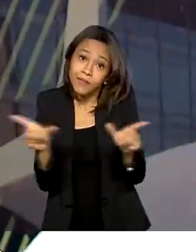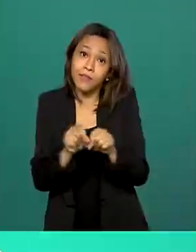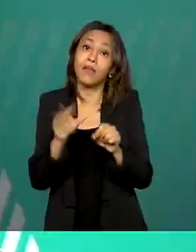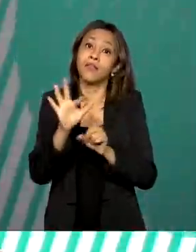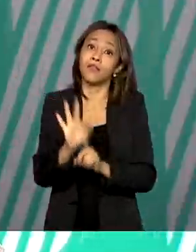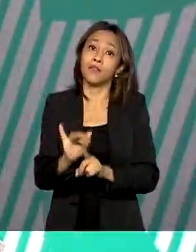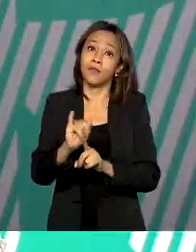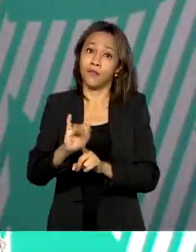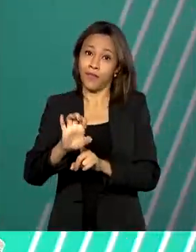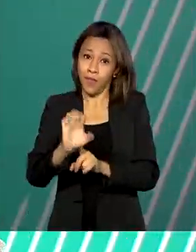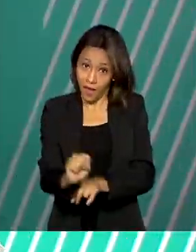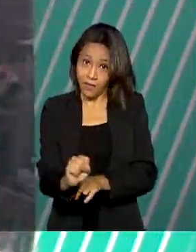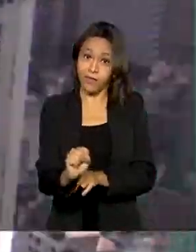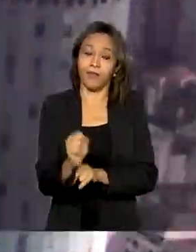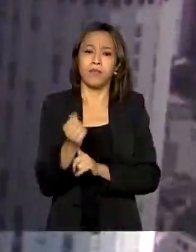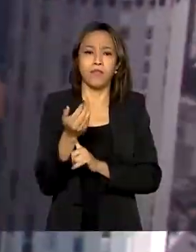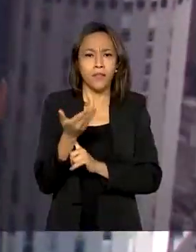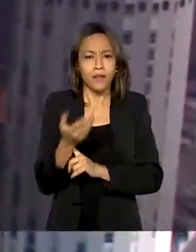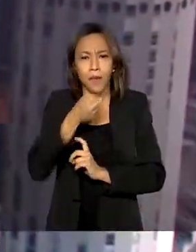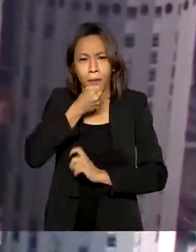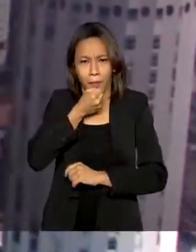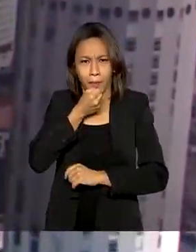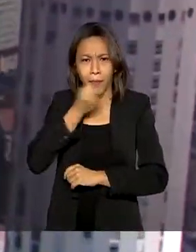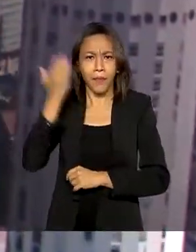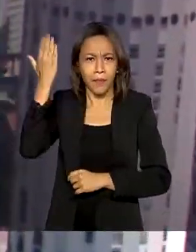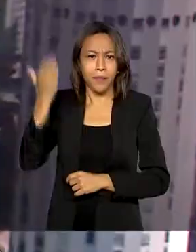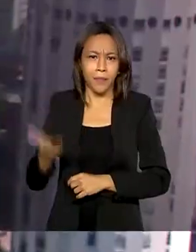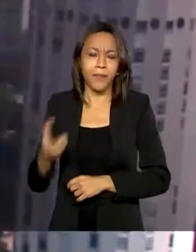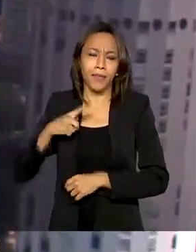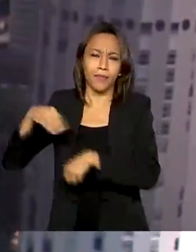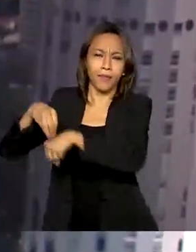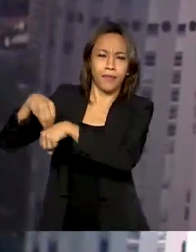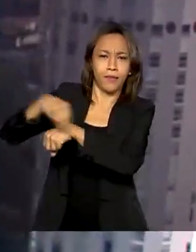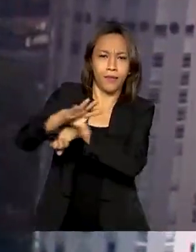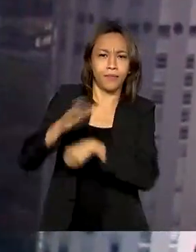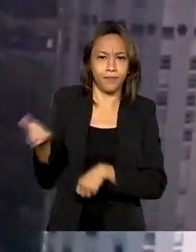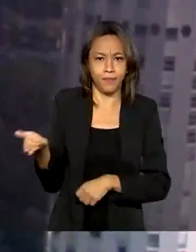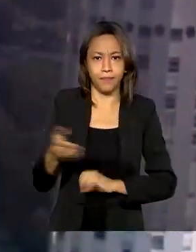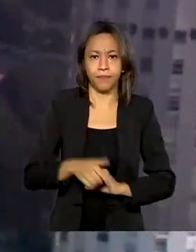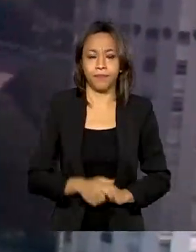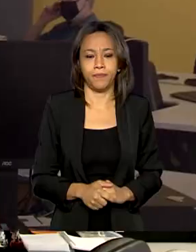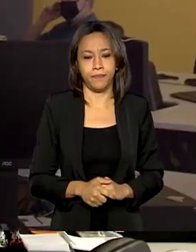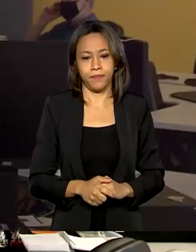Fundo de Financiamento Estudantil. O repórter Maurício de Almeida tem as informações.